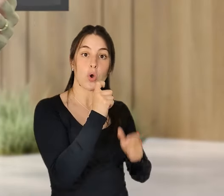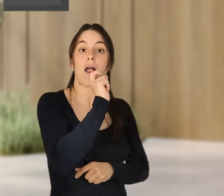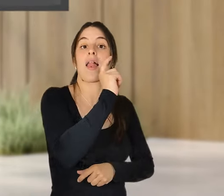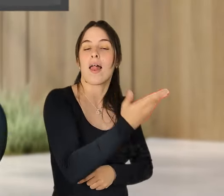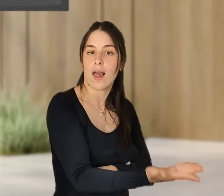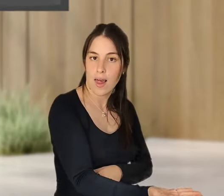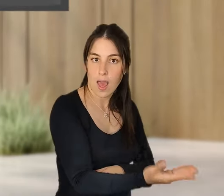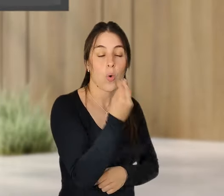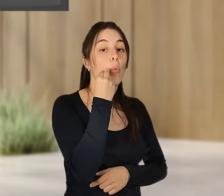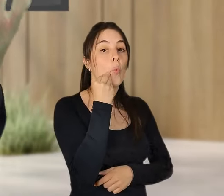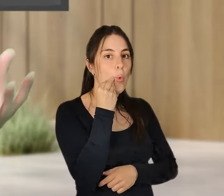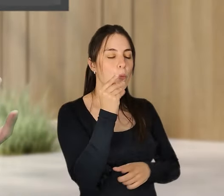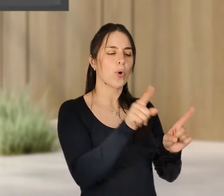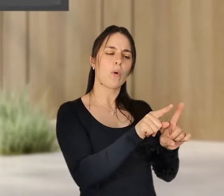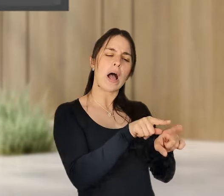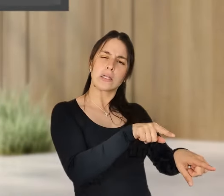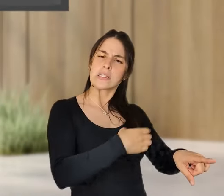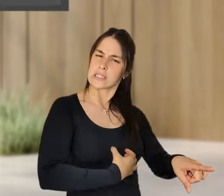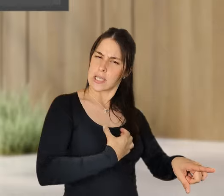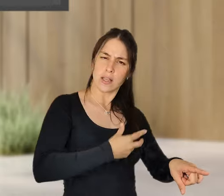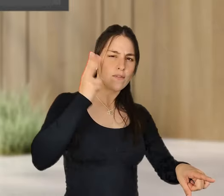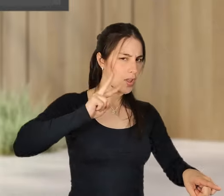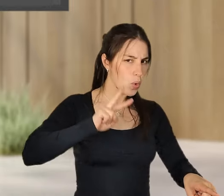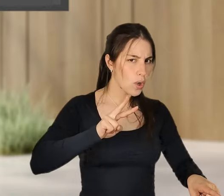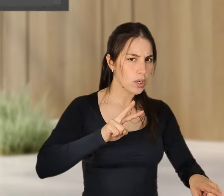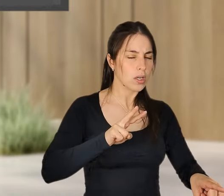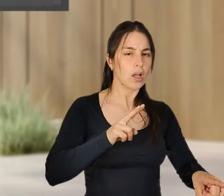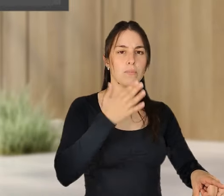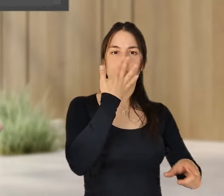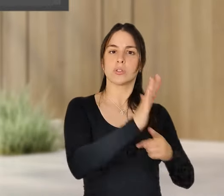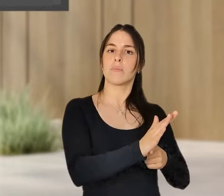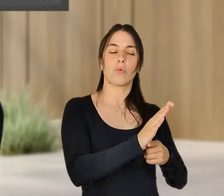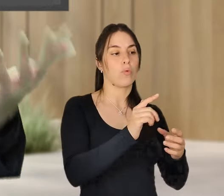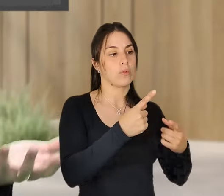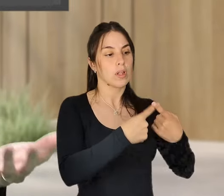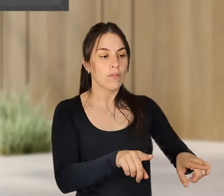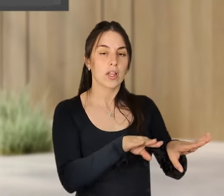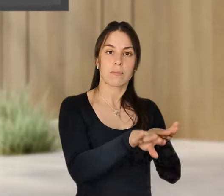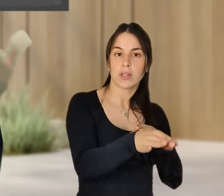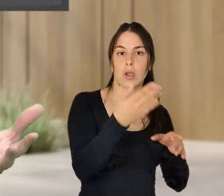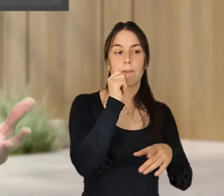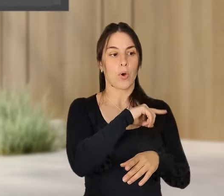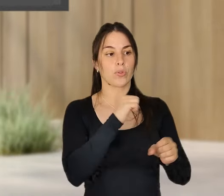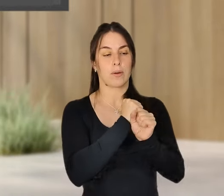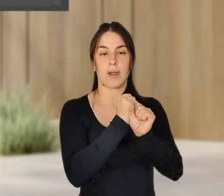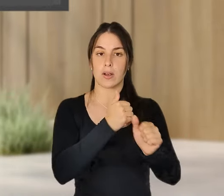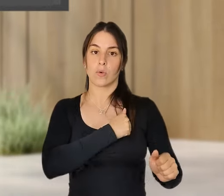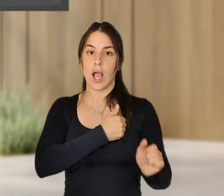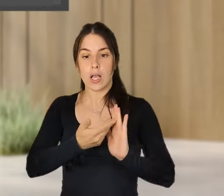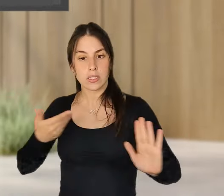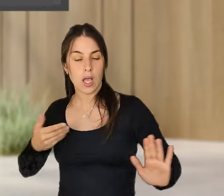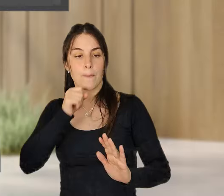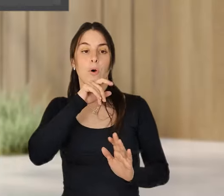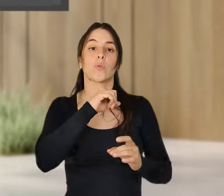flexibilidade, quanto é que eles valorizam diferentes práticas, pode ser o trabalho remoto, pode ser a semana de quatro